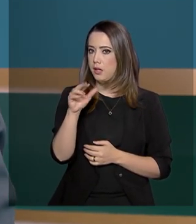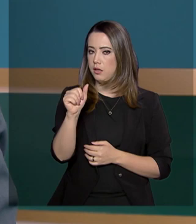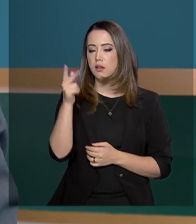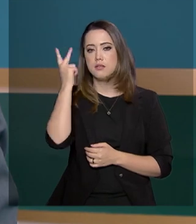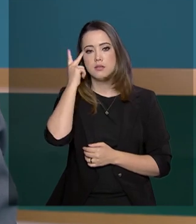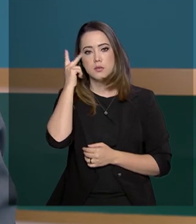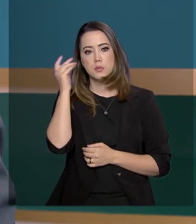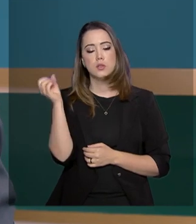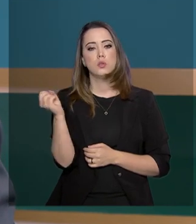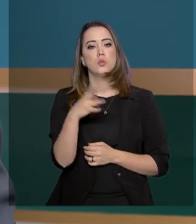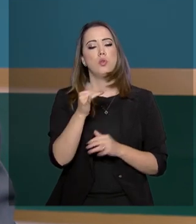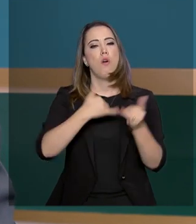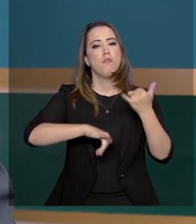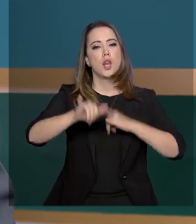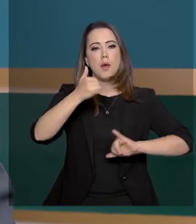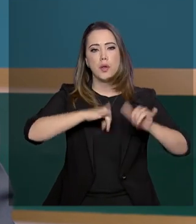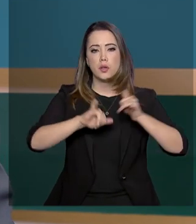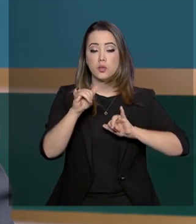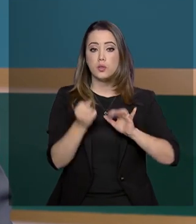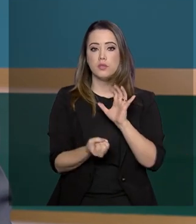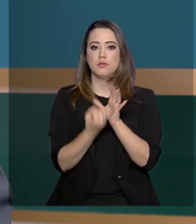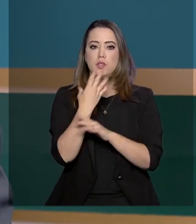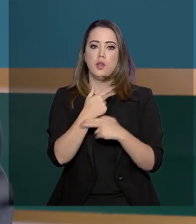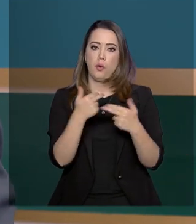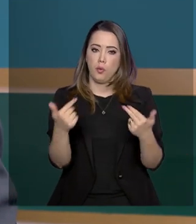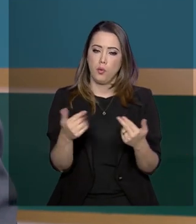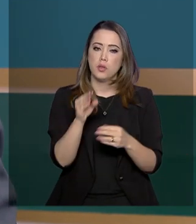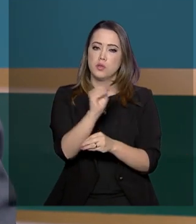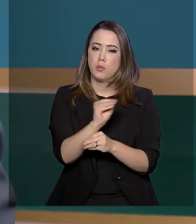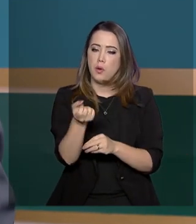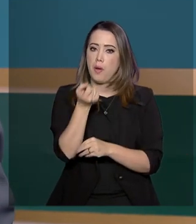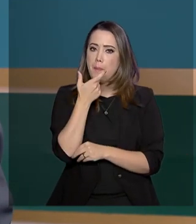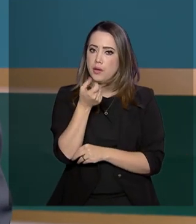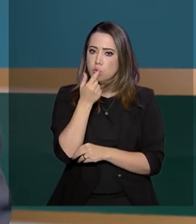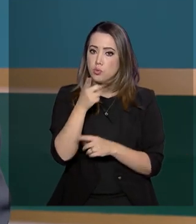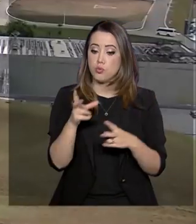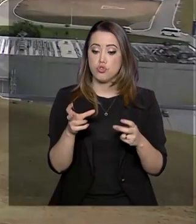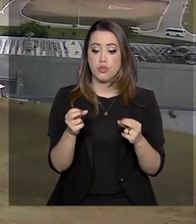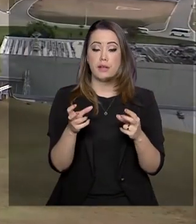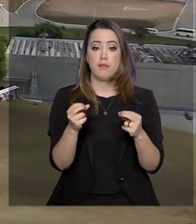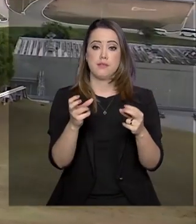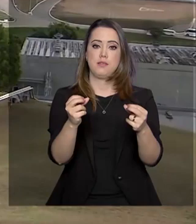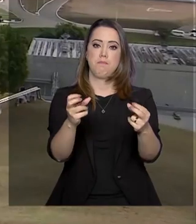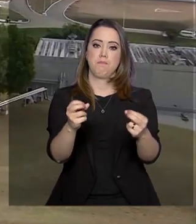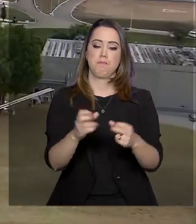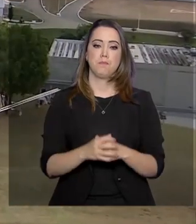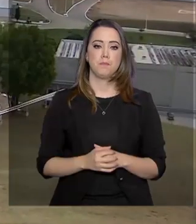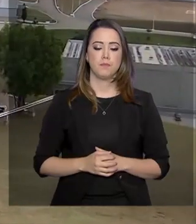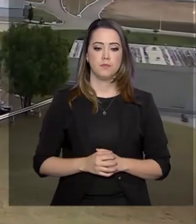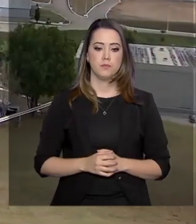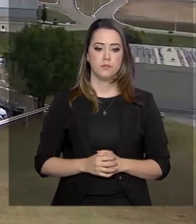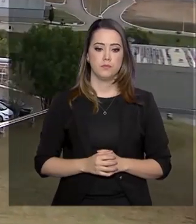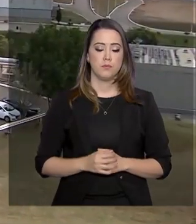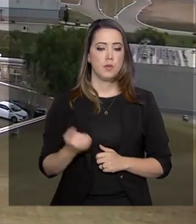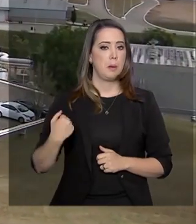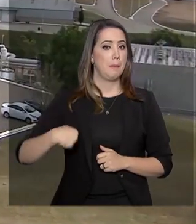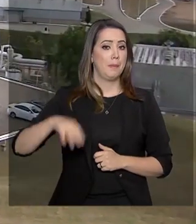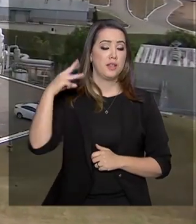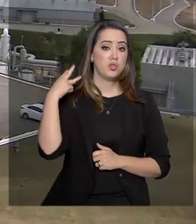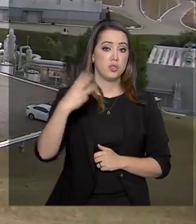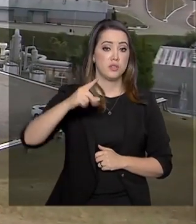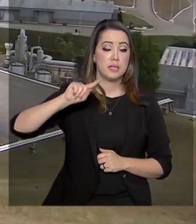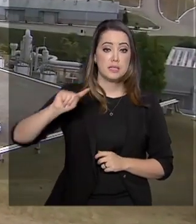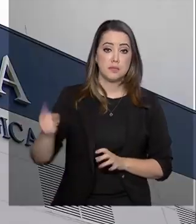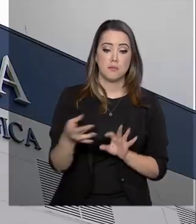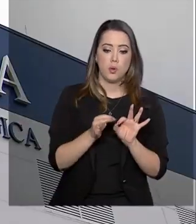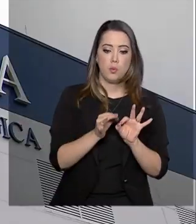vai produzir insumos para a produção de medicamentos destinados ao tratamento de câncer. Com mais de 3 mil metros